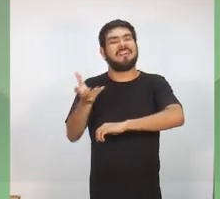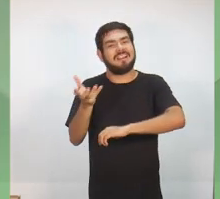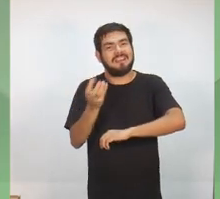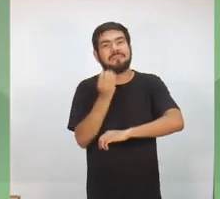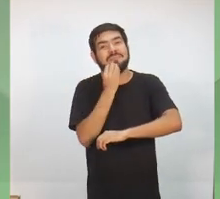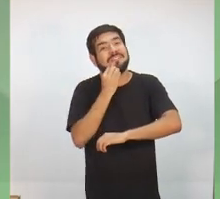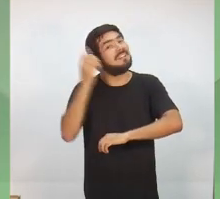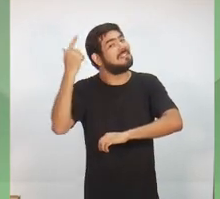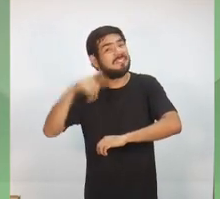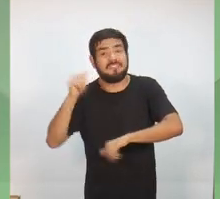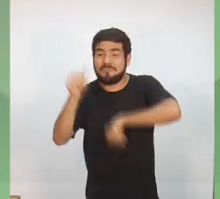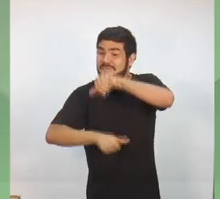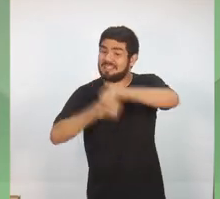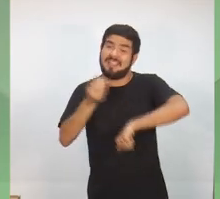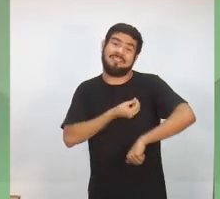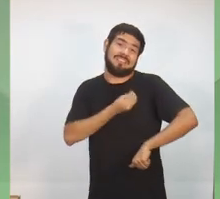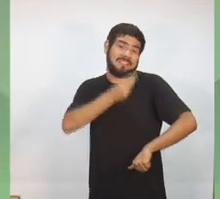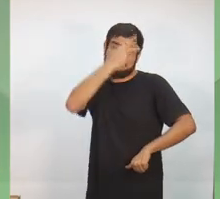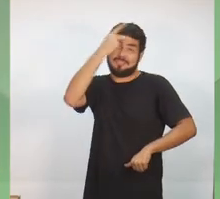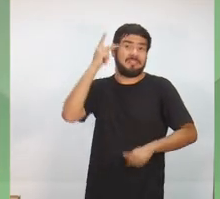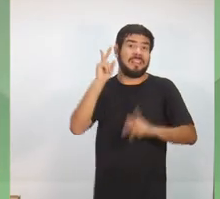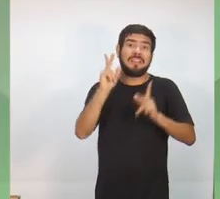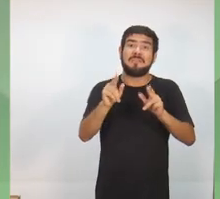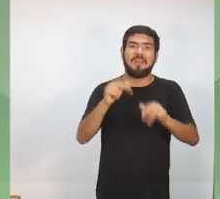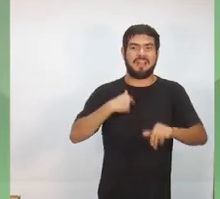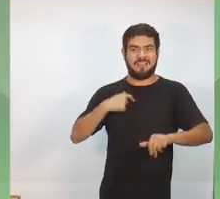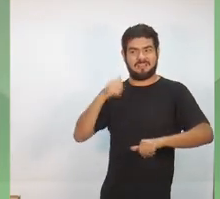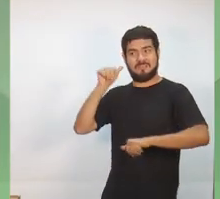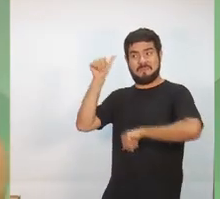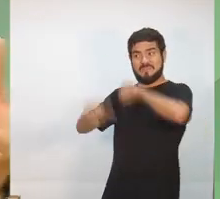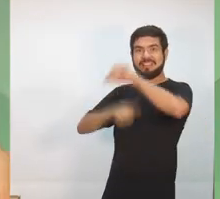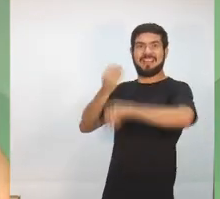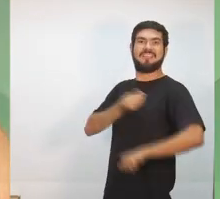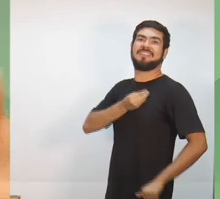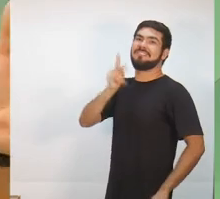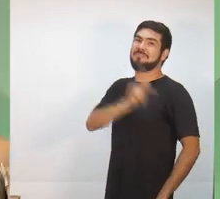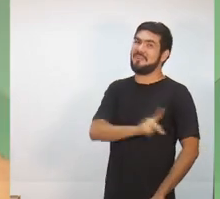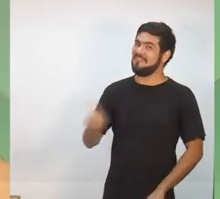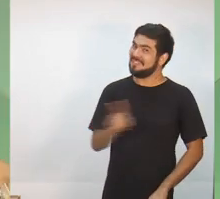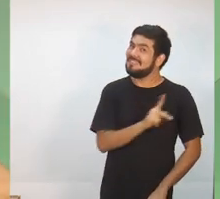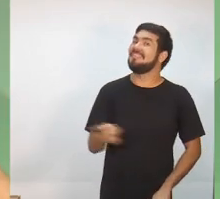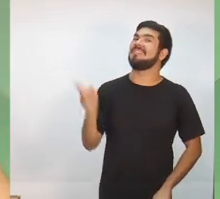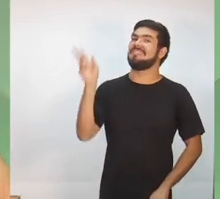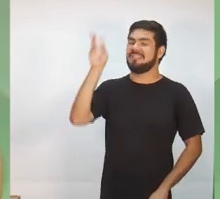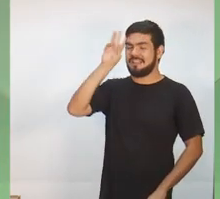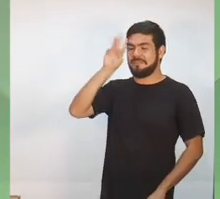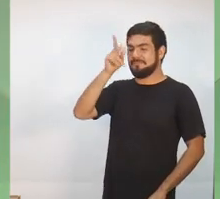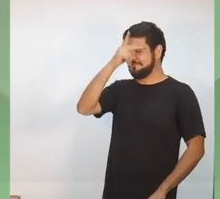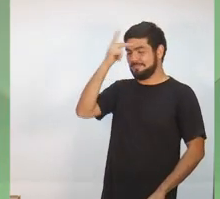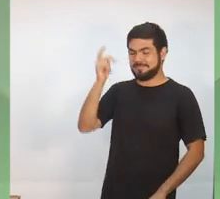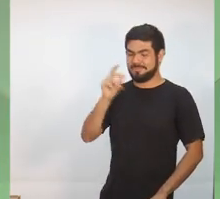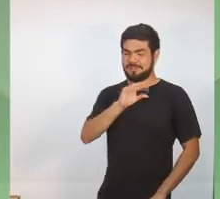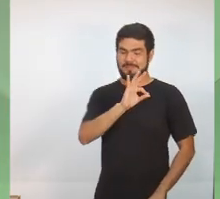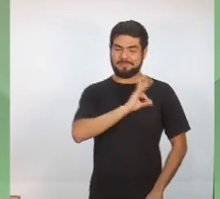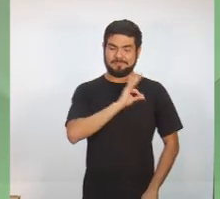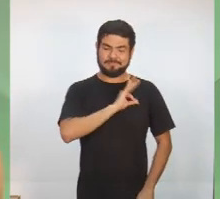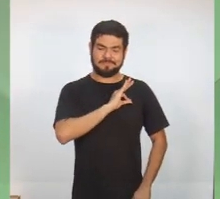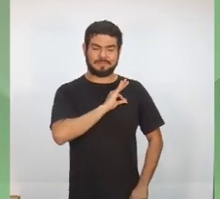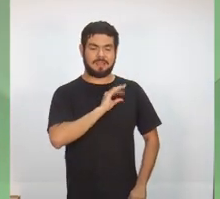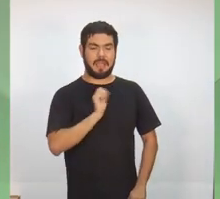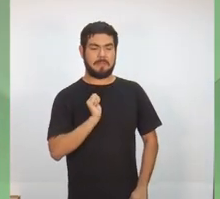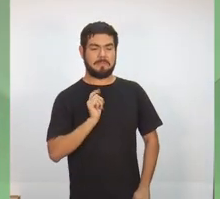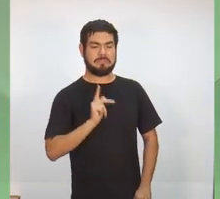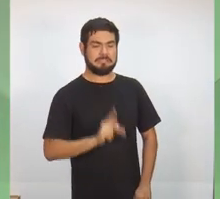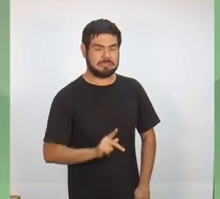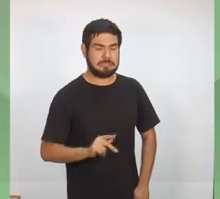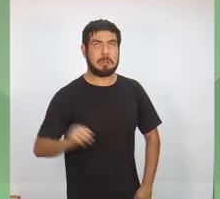pessoas, como nós mudamos a história da vida dos professores, muitos dos policiais que iam para a aposentadoria como soldados. Eu fiz